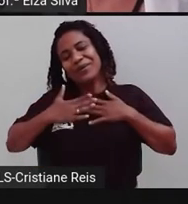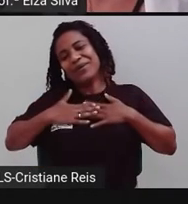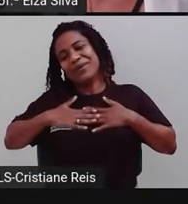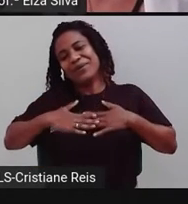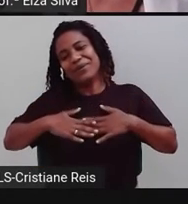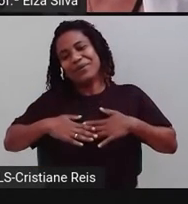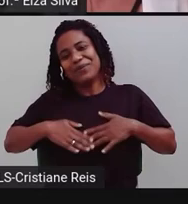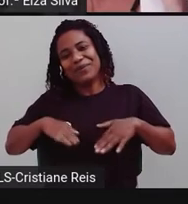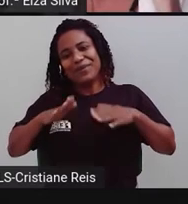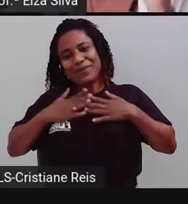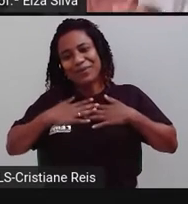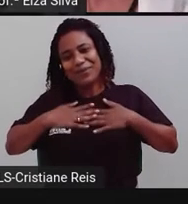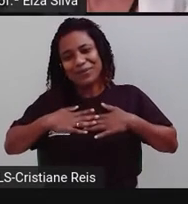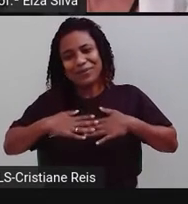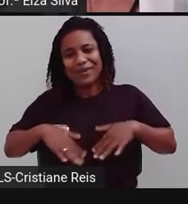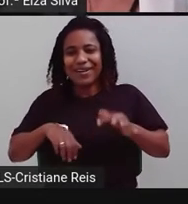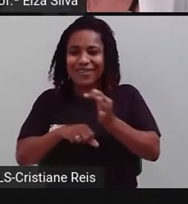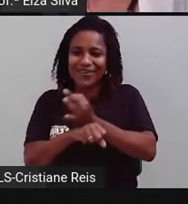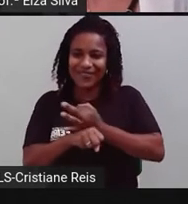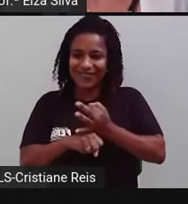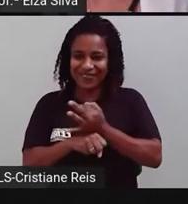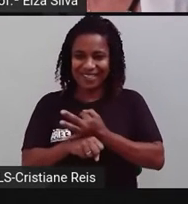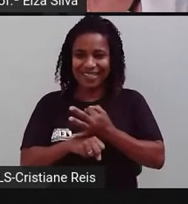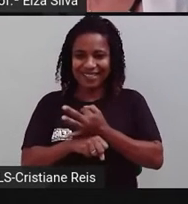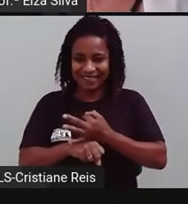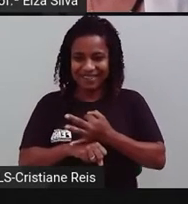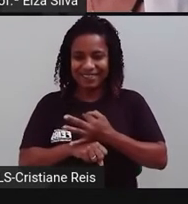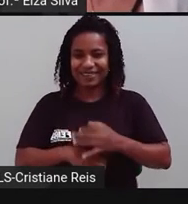uma época de férias. Agora, nós